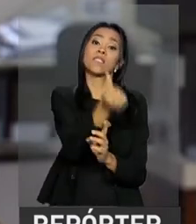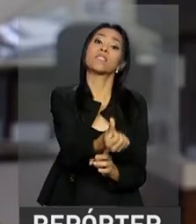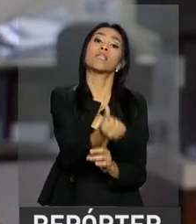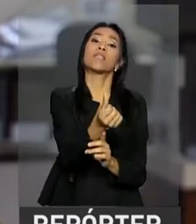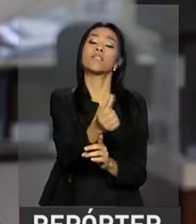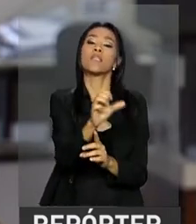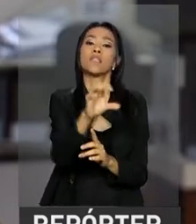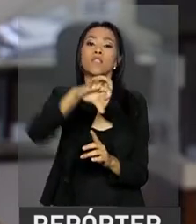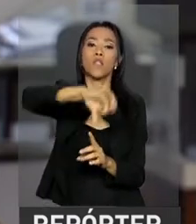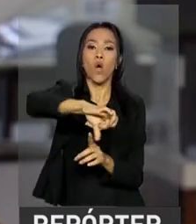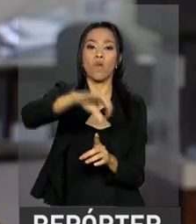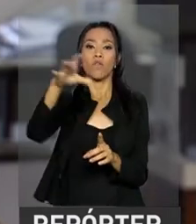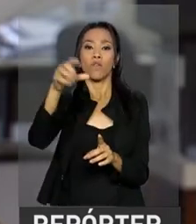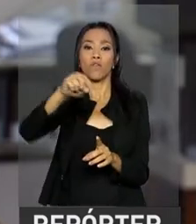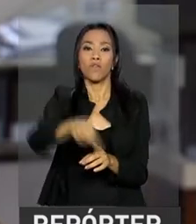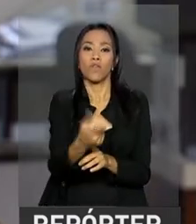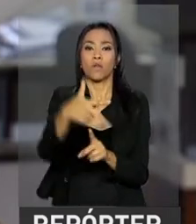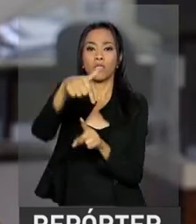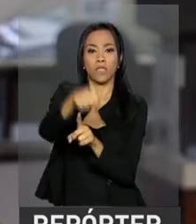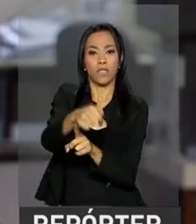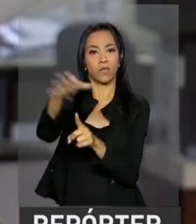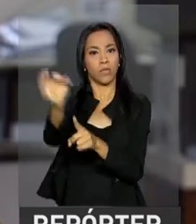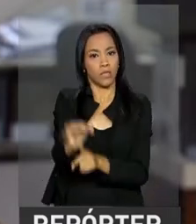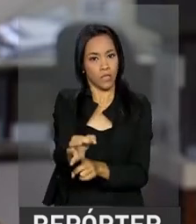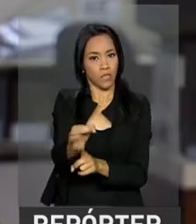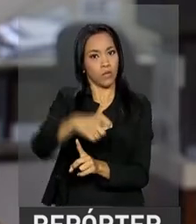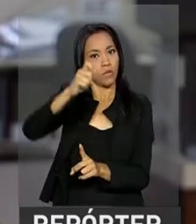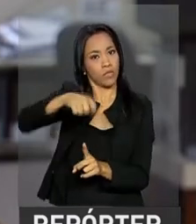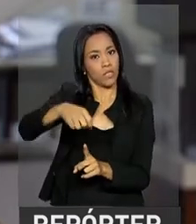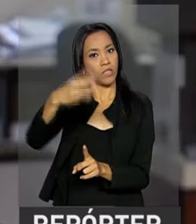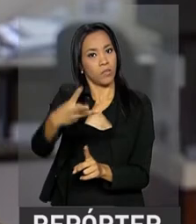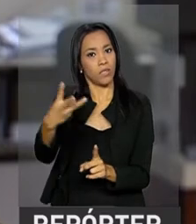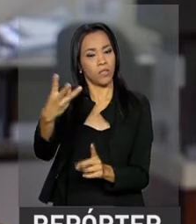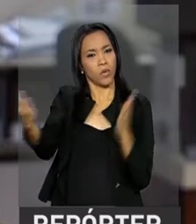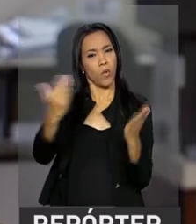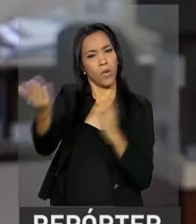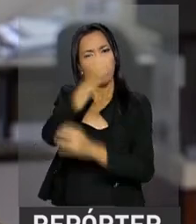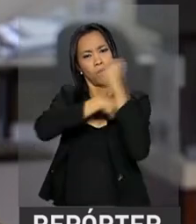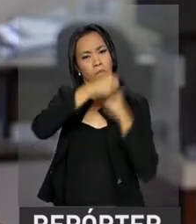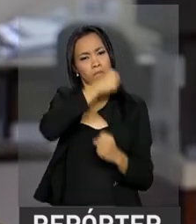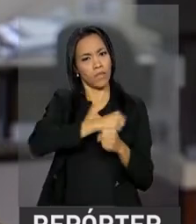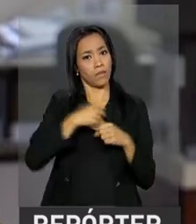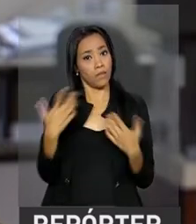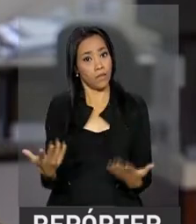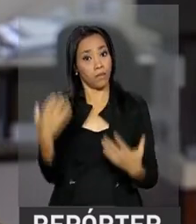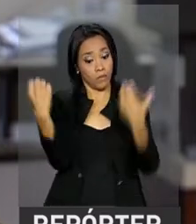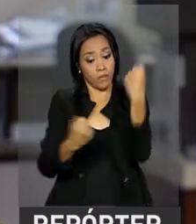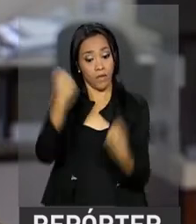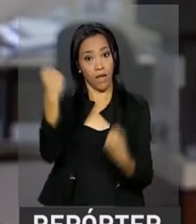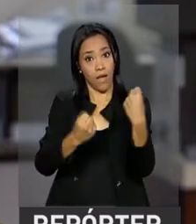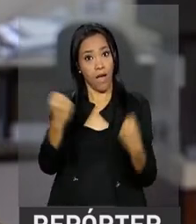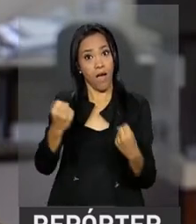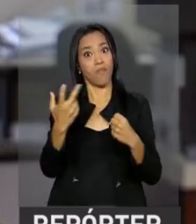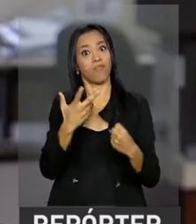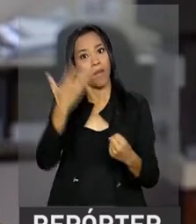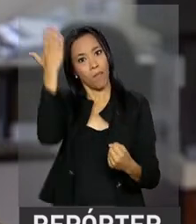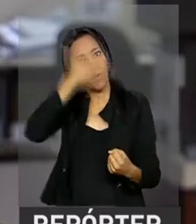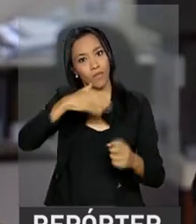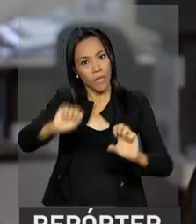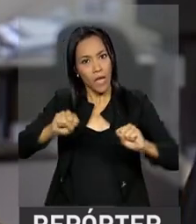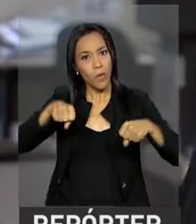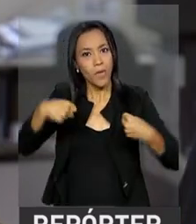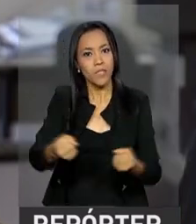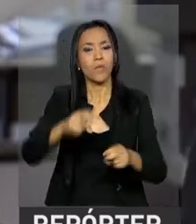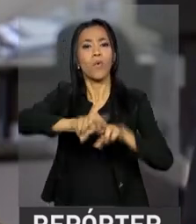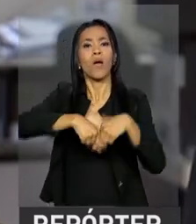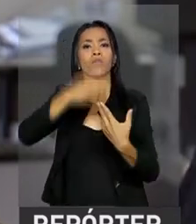,7% em relação ao primeiro trimestre do ano passado. Está aí, Leandro, a indústria automotiva dando sinais de recuperação com base